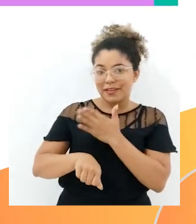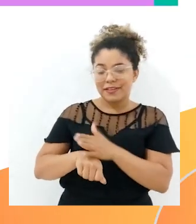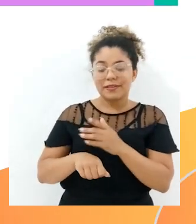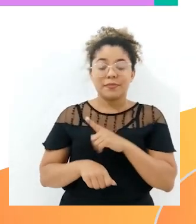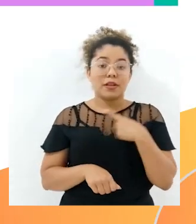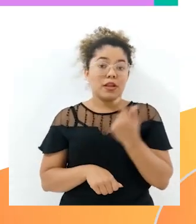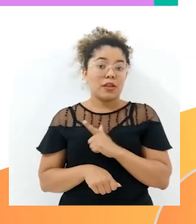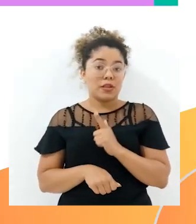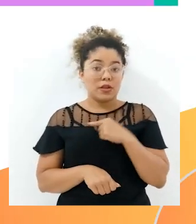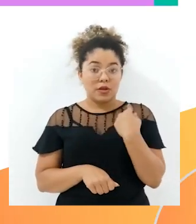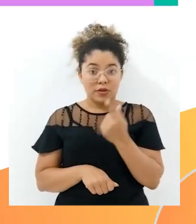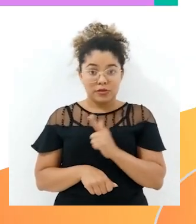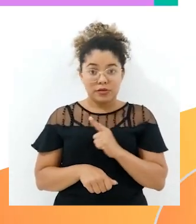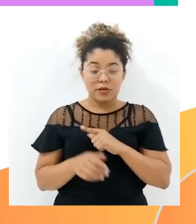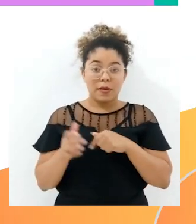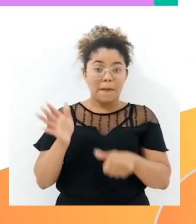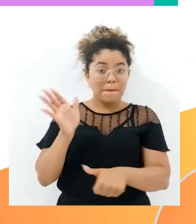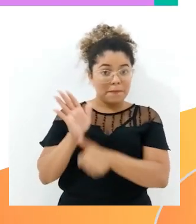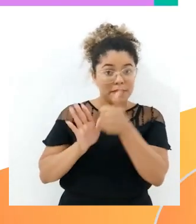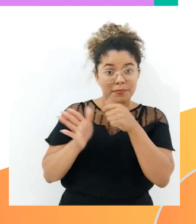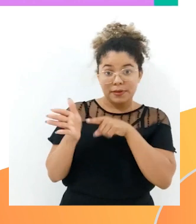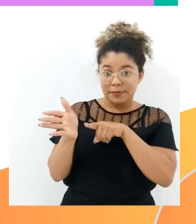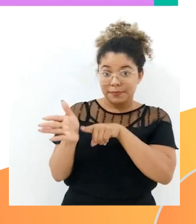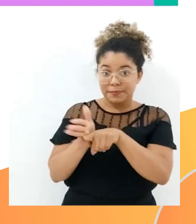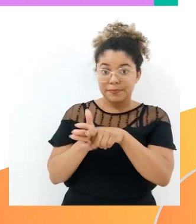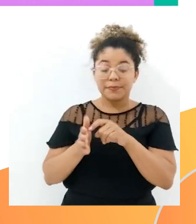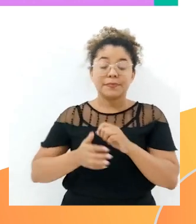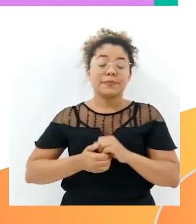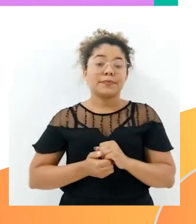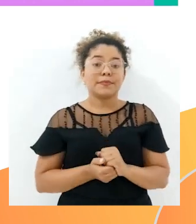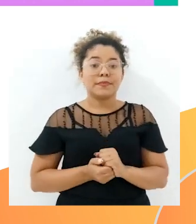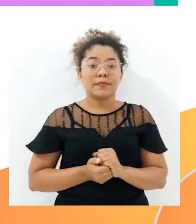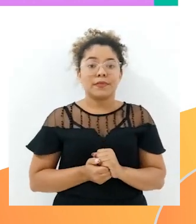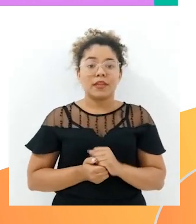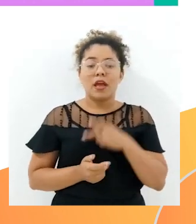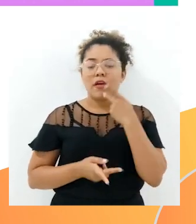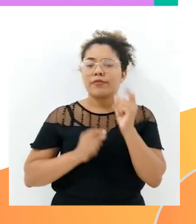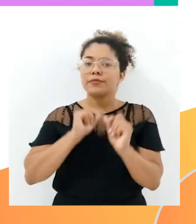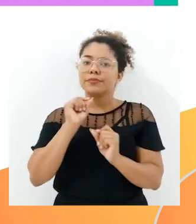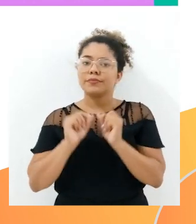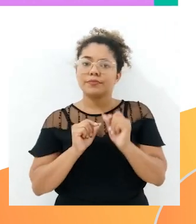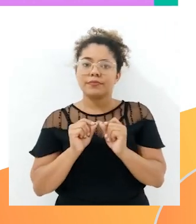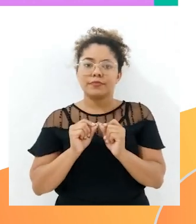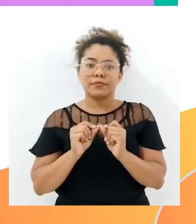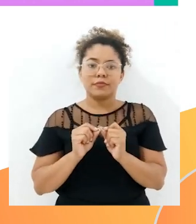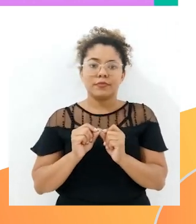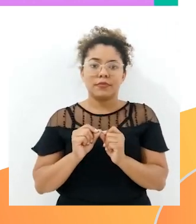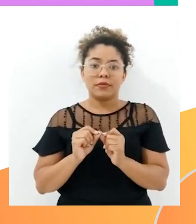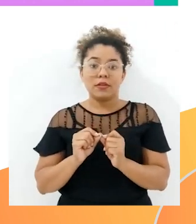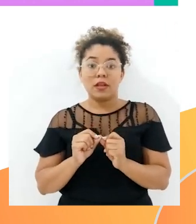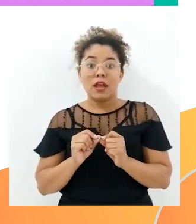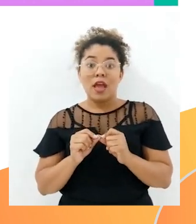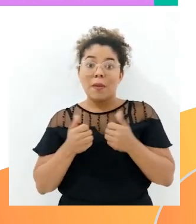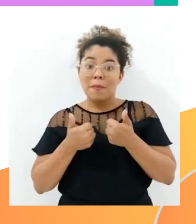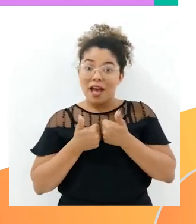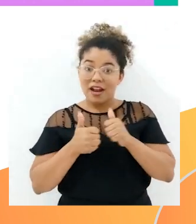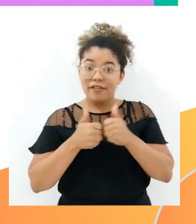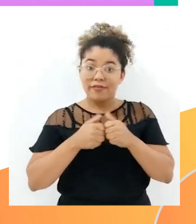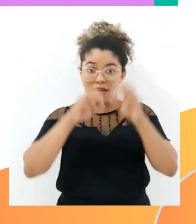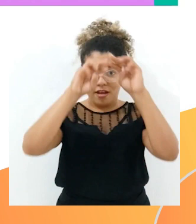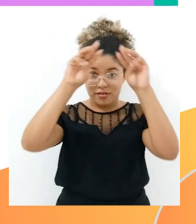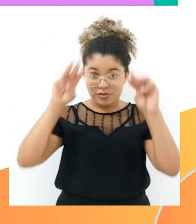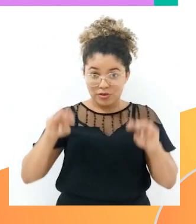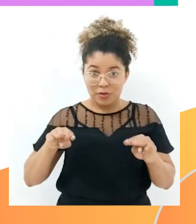Nós temos aqui o nosso primeiro problema e diz o seguinte, para uma excursão ao museu, um